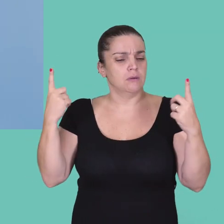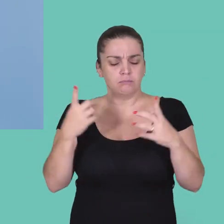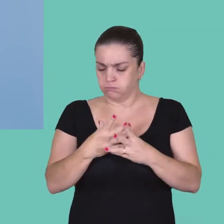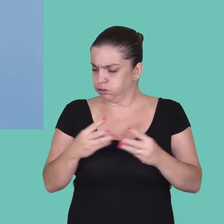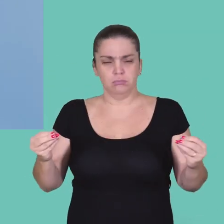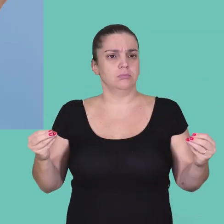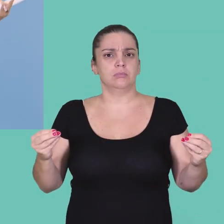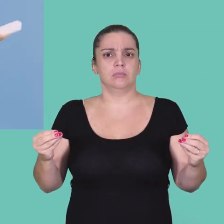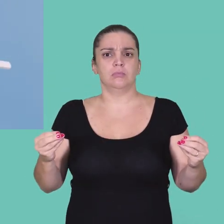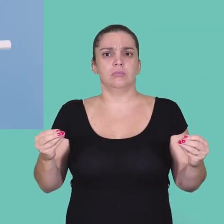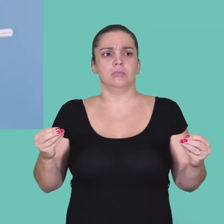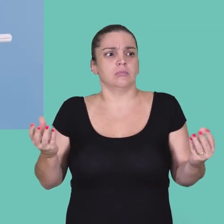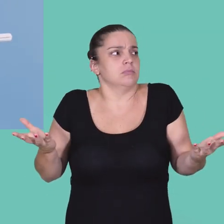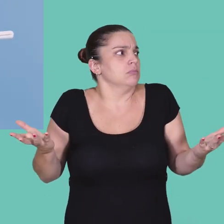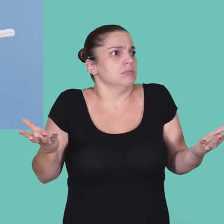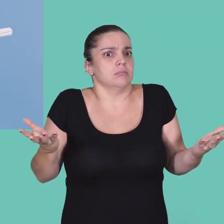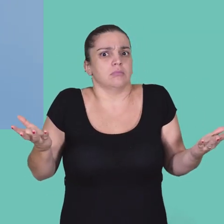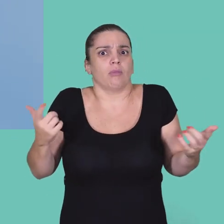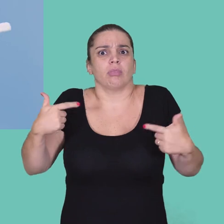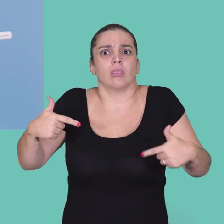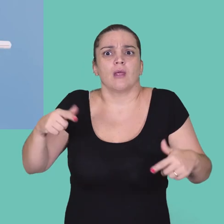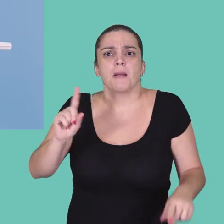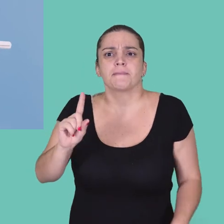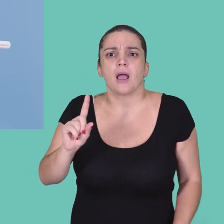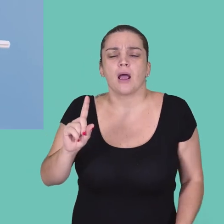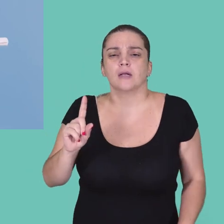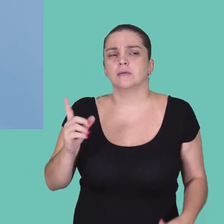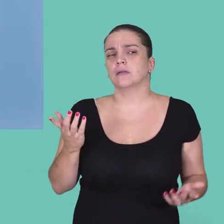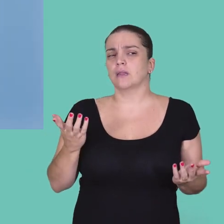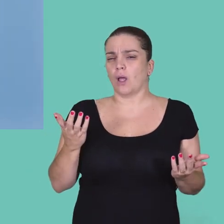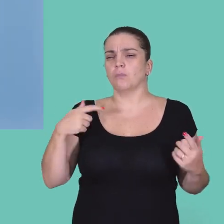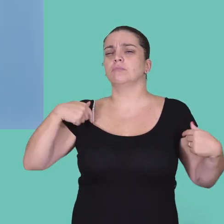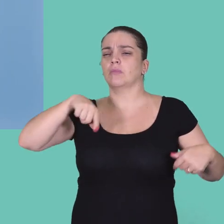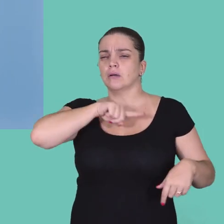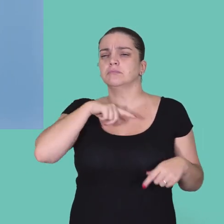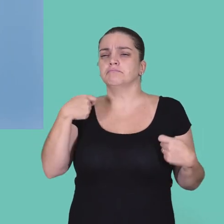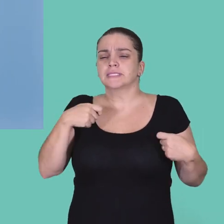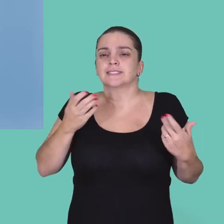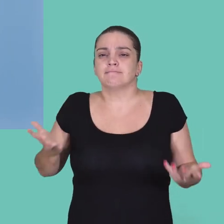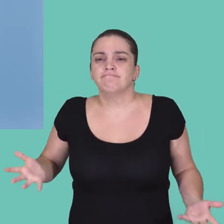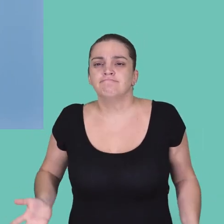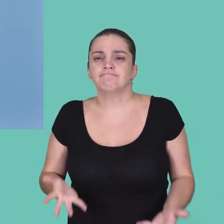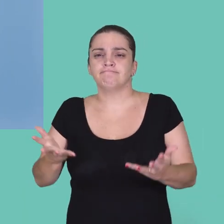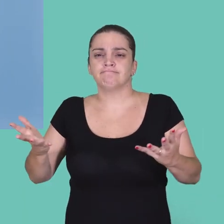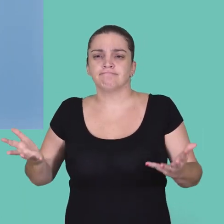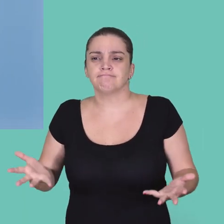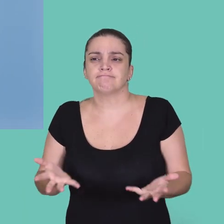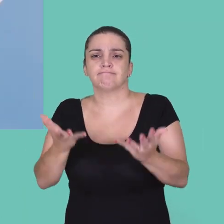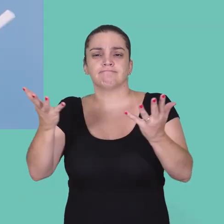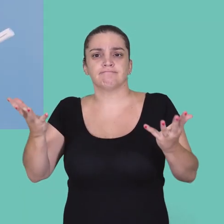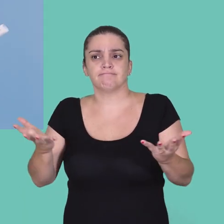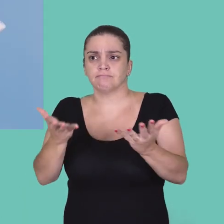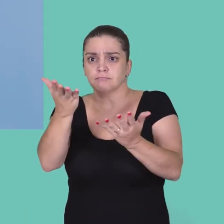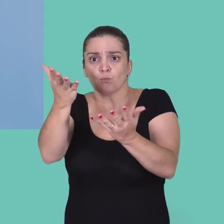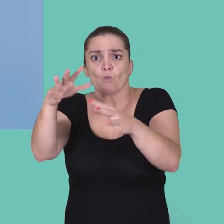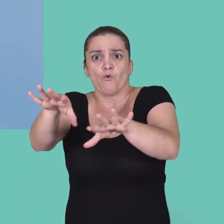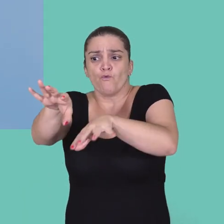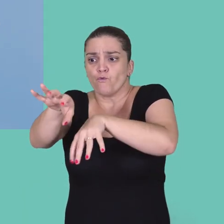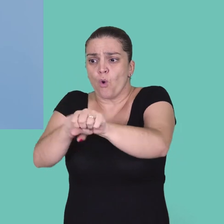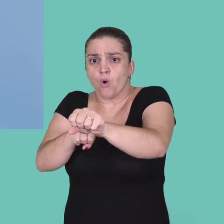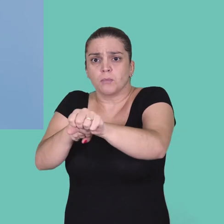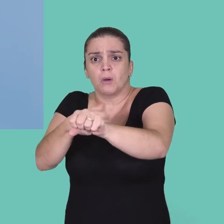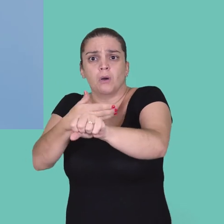e depois, puff, elas desaparecem, saem do mercado de trabalho. Então, a gente precisa trabalhar isso aí para aproveitar